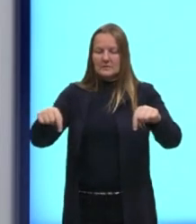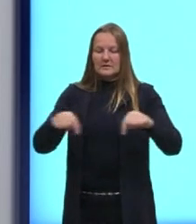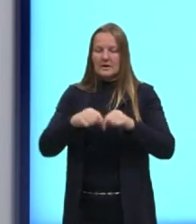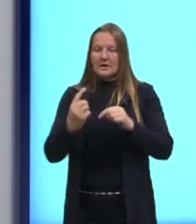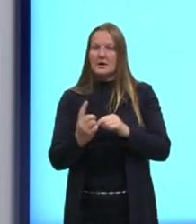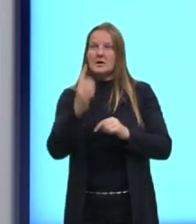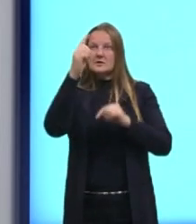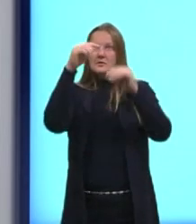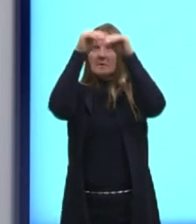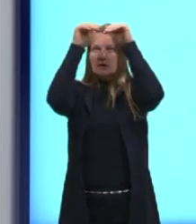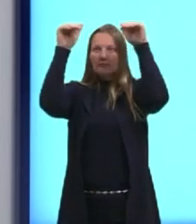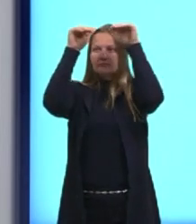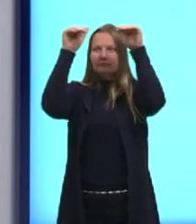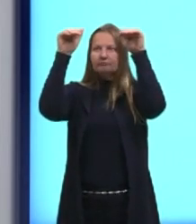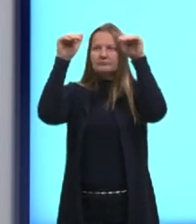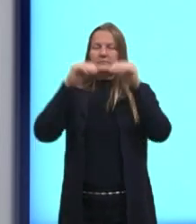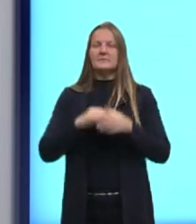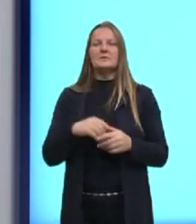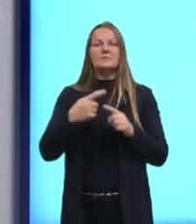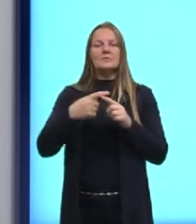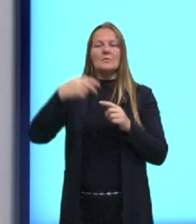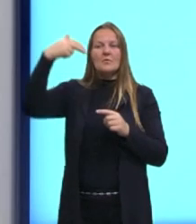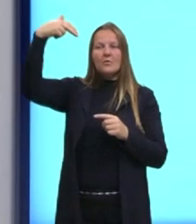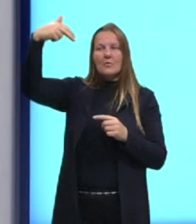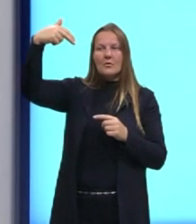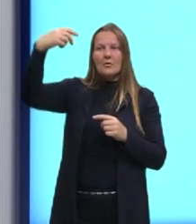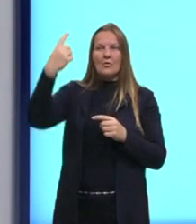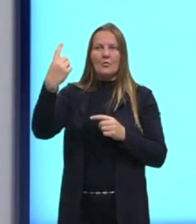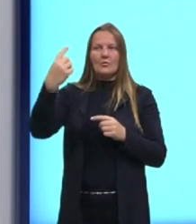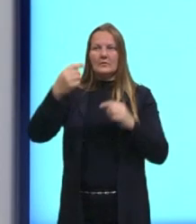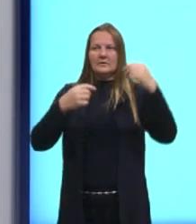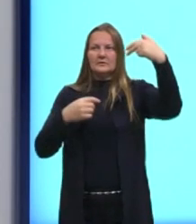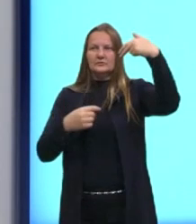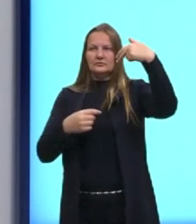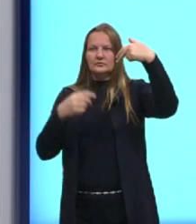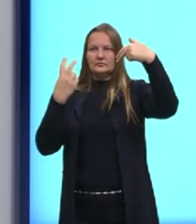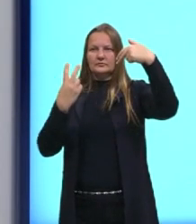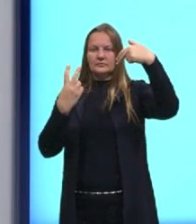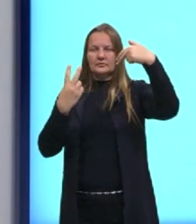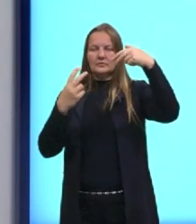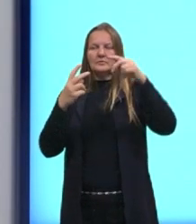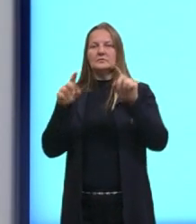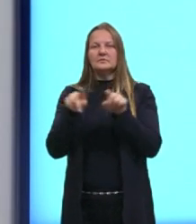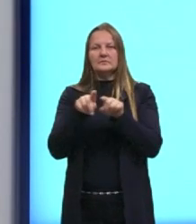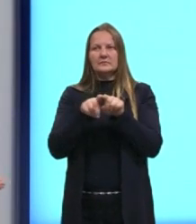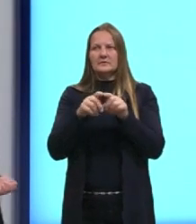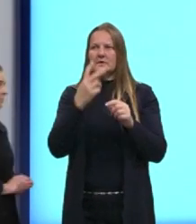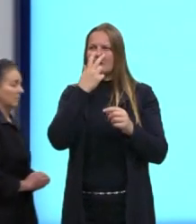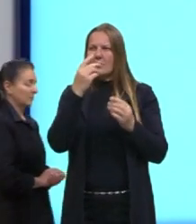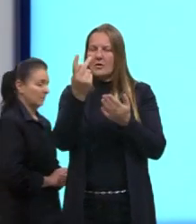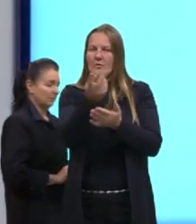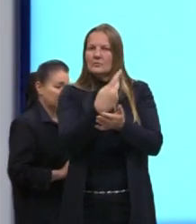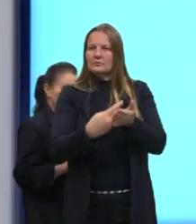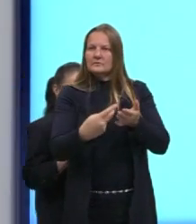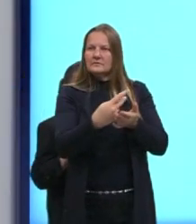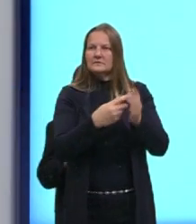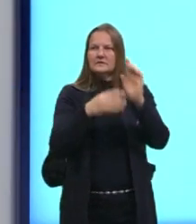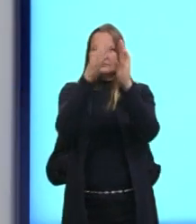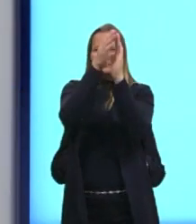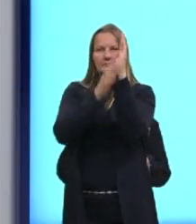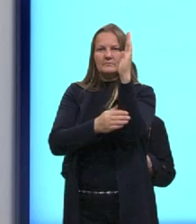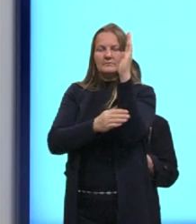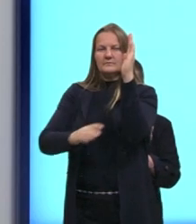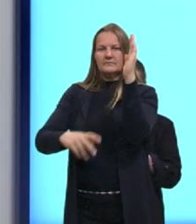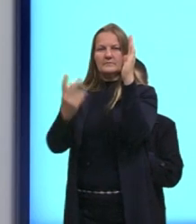inseridas as posições das câmeras 1 e 2, conforme nós temos aqui na figura. Então,